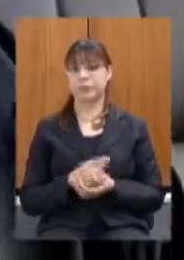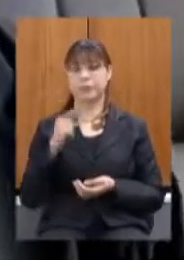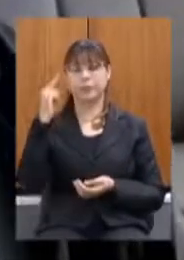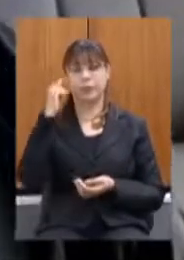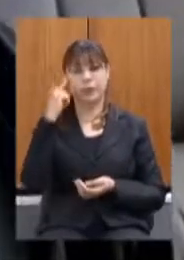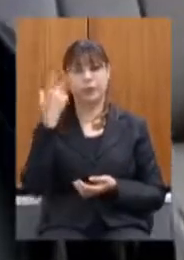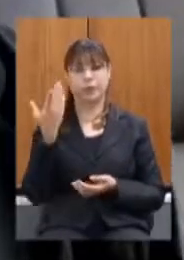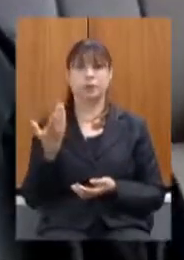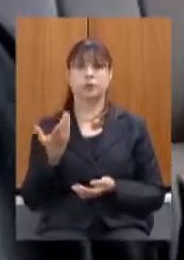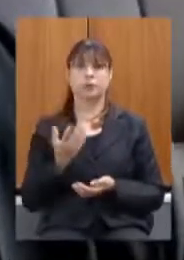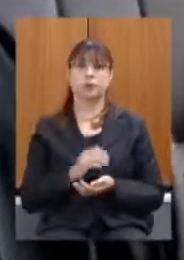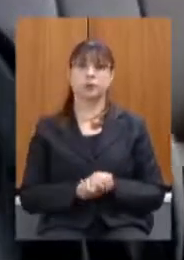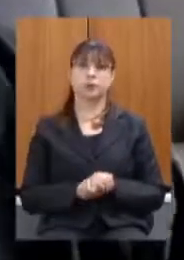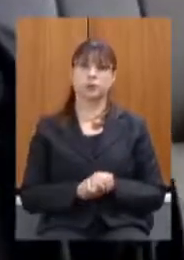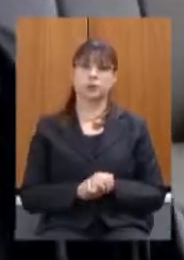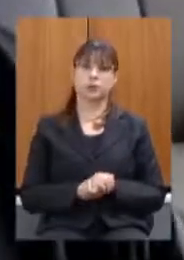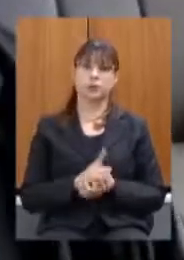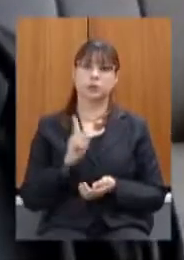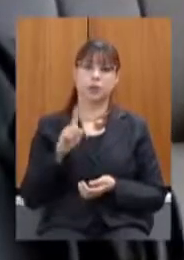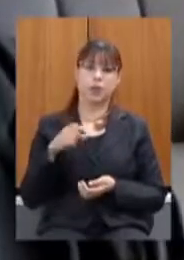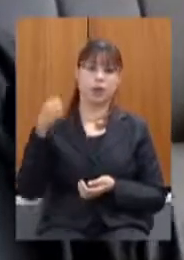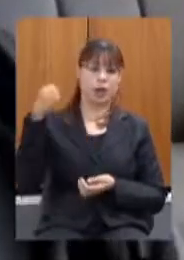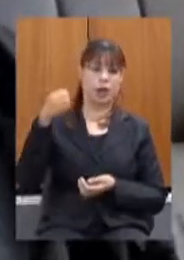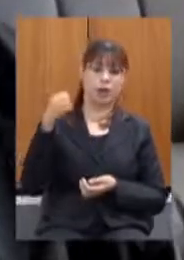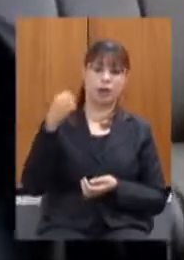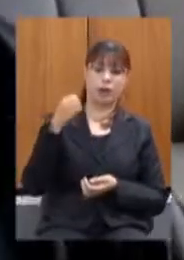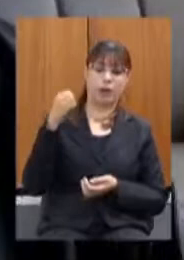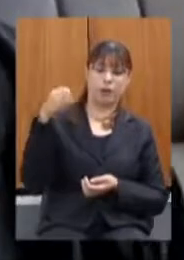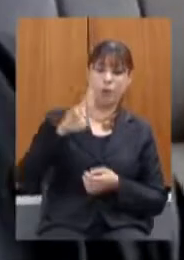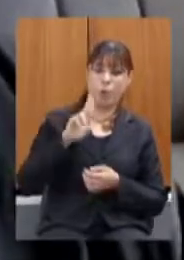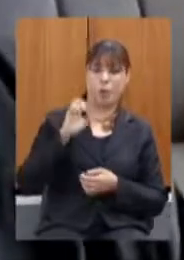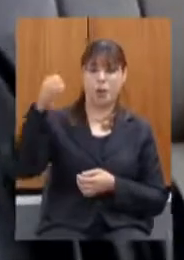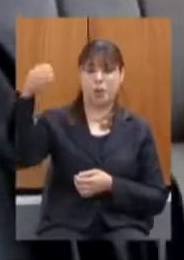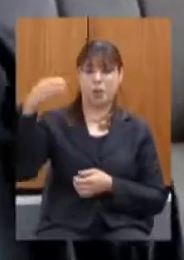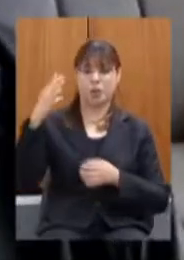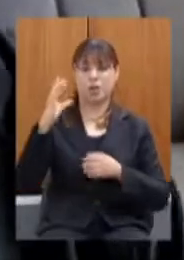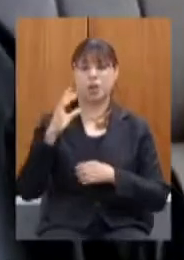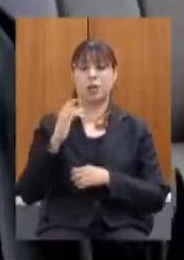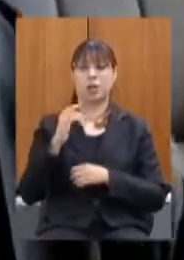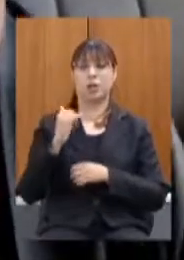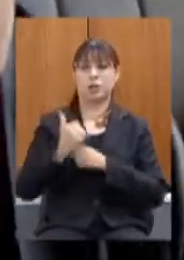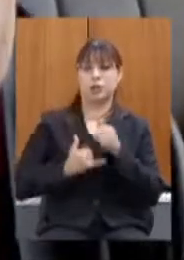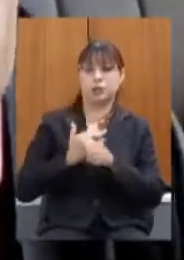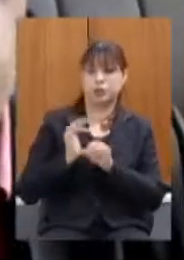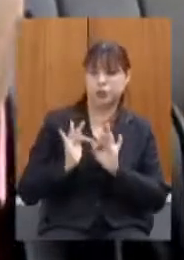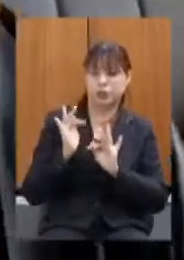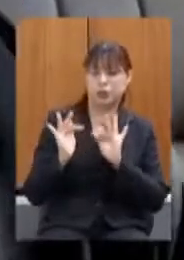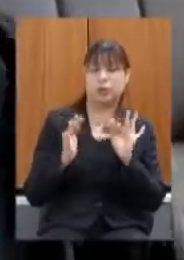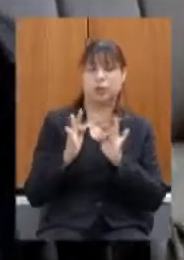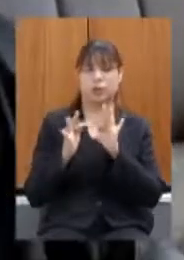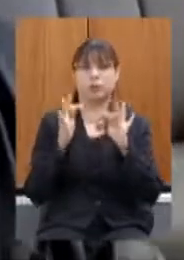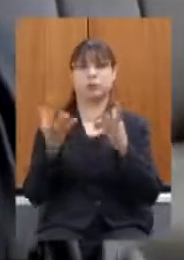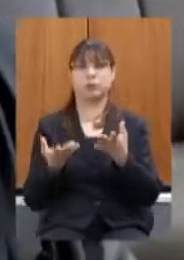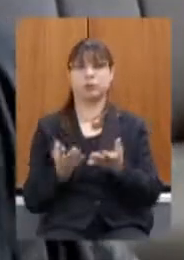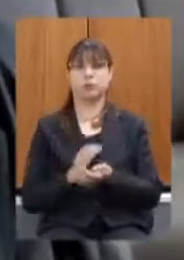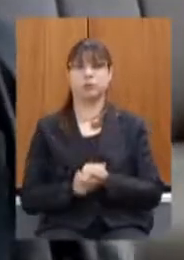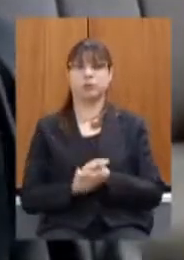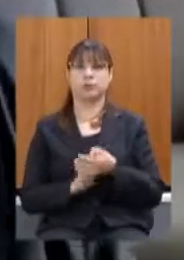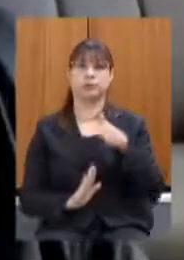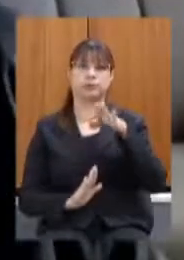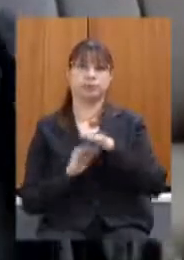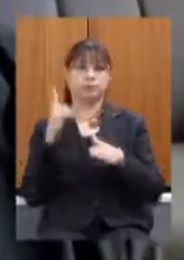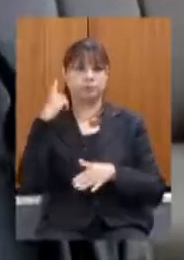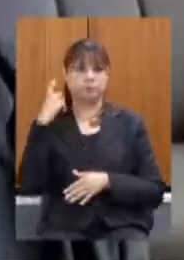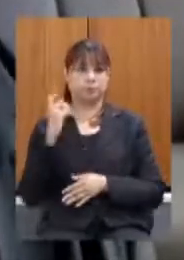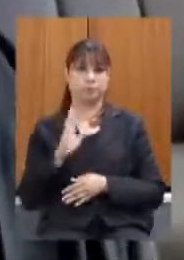da chamada iluminação digital da cobertura de sinais digitais se torna é é é diferença no